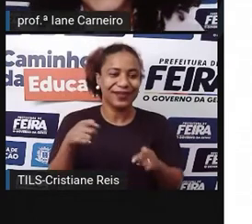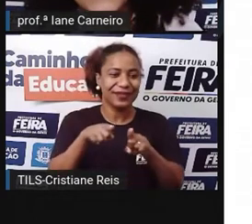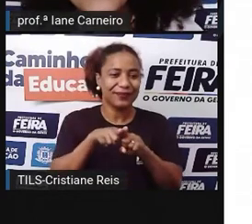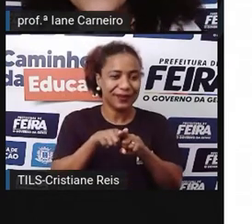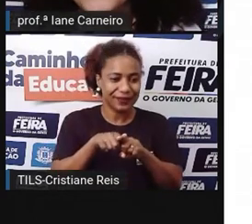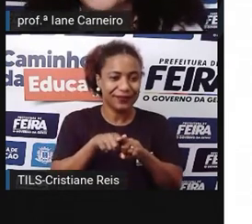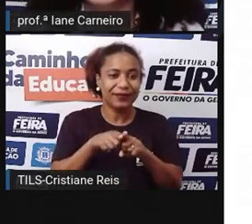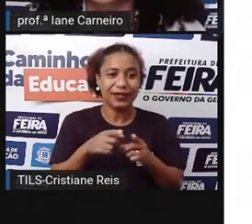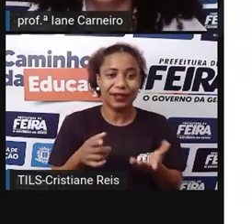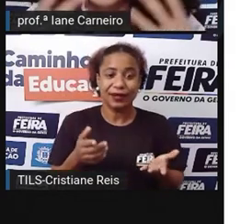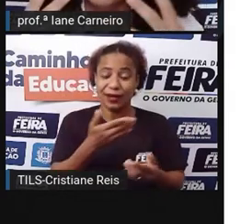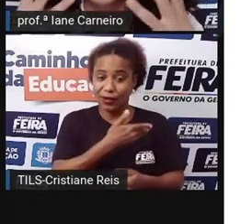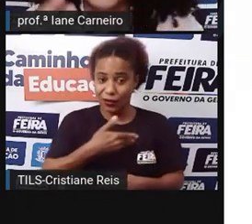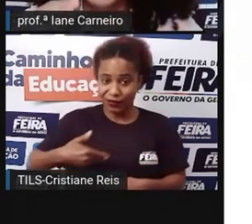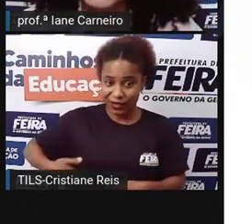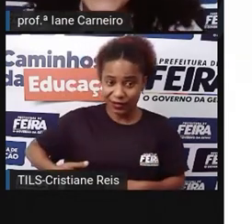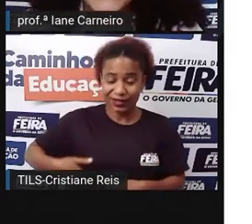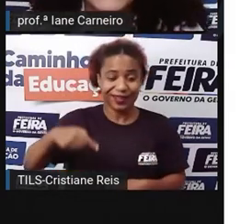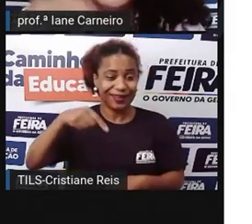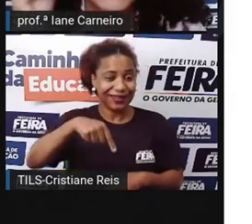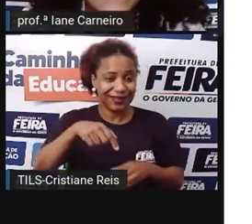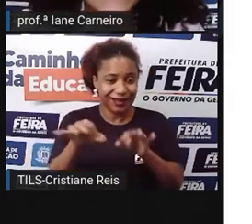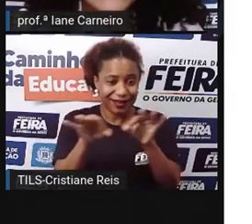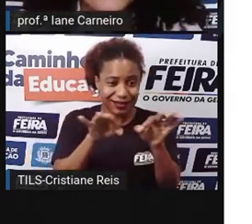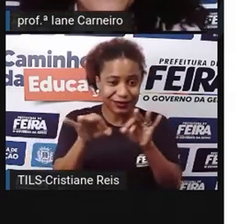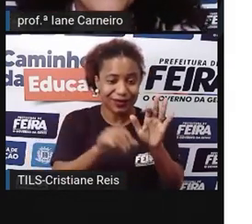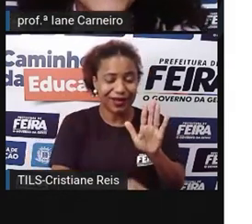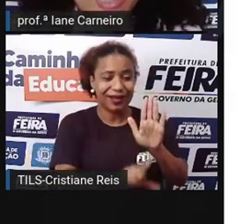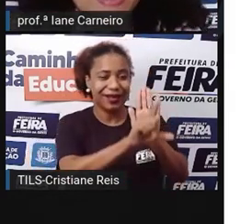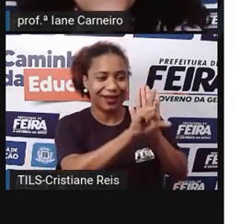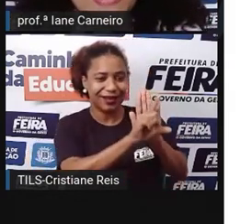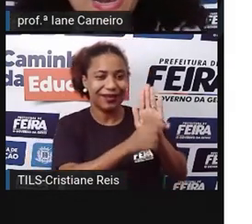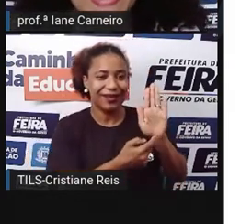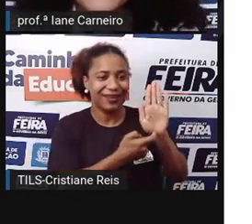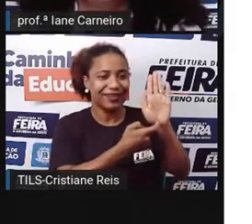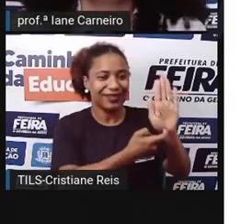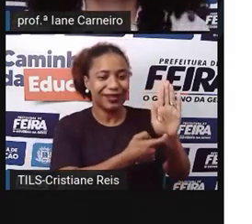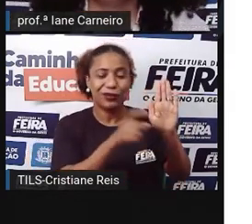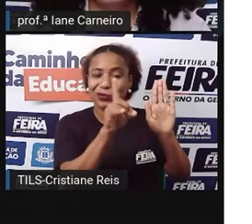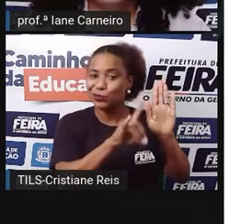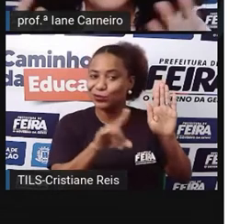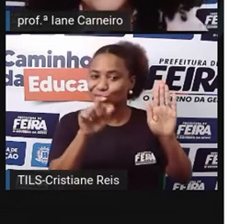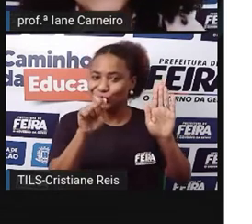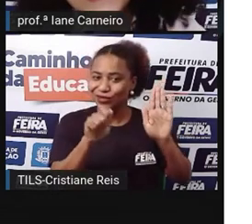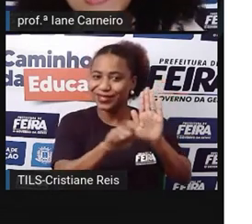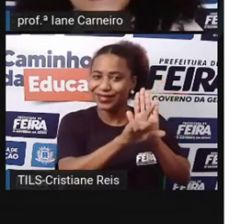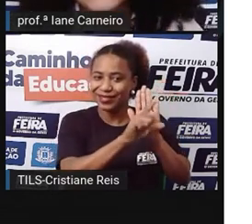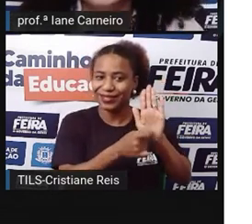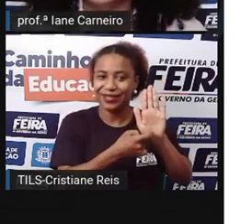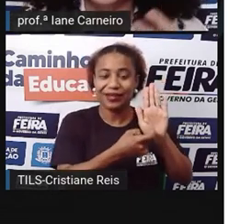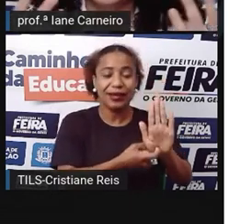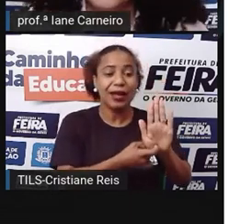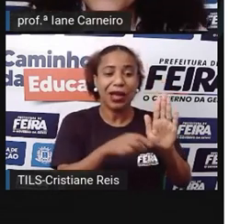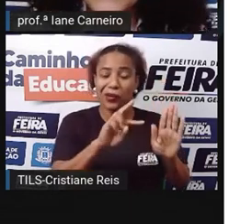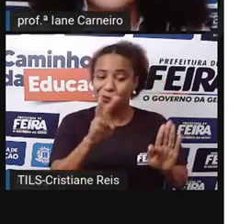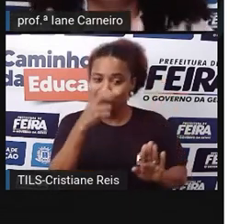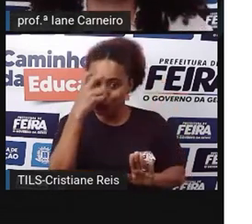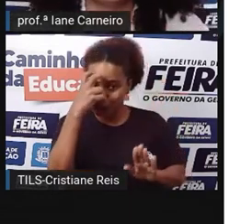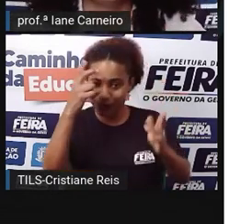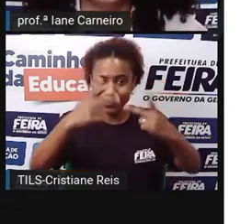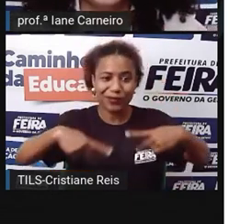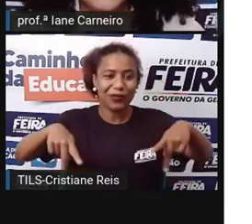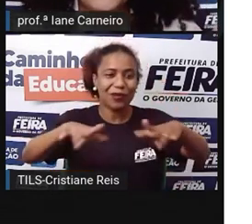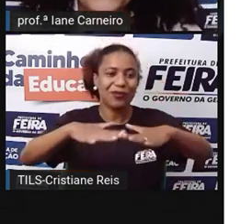governantes do nosso país que elaboraram essa lei. A data é baseada numa lei para valorizar, né? A nossa cultura,